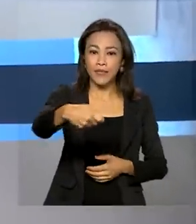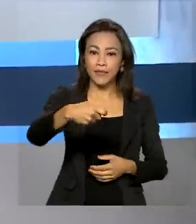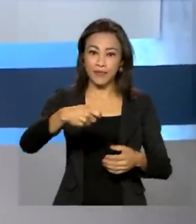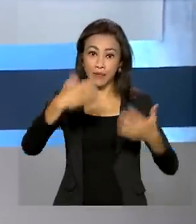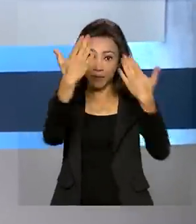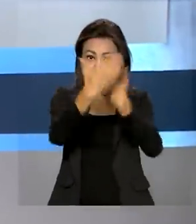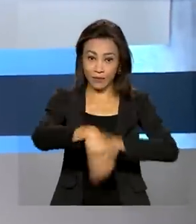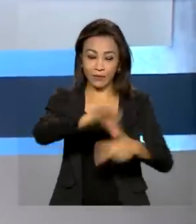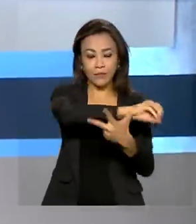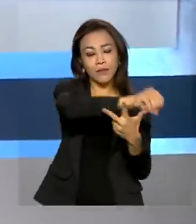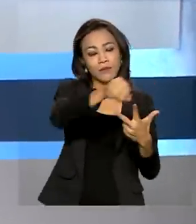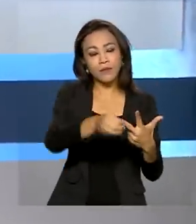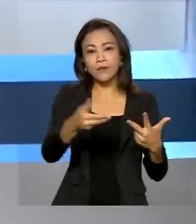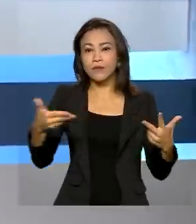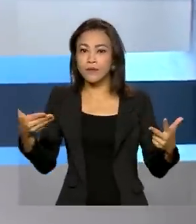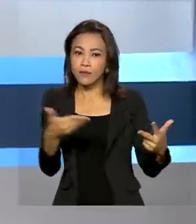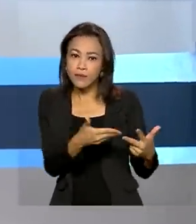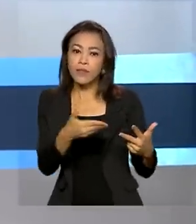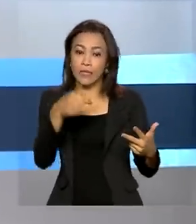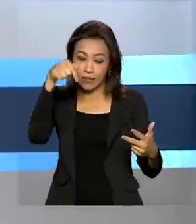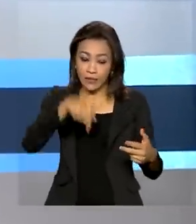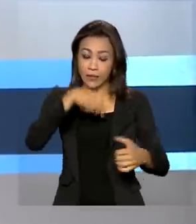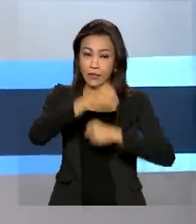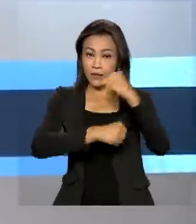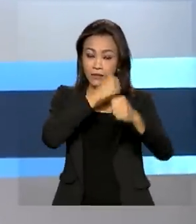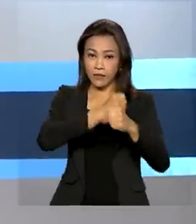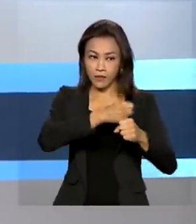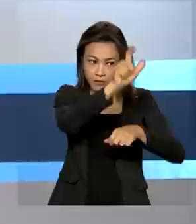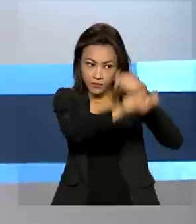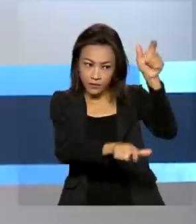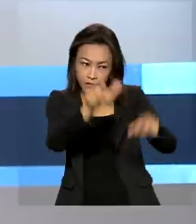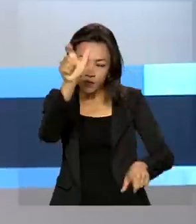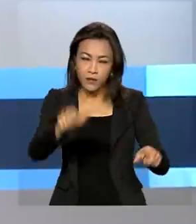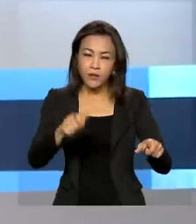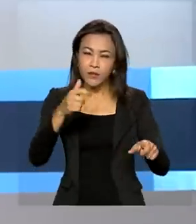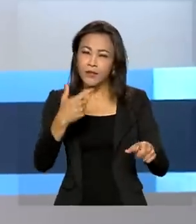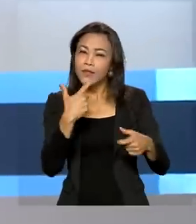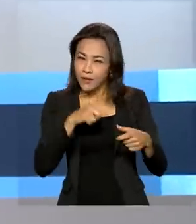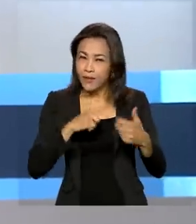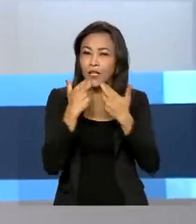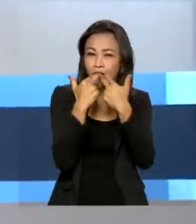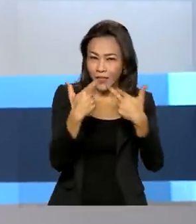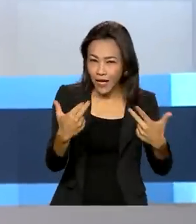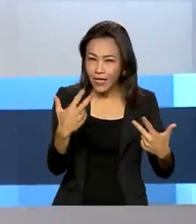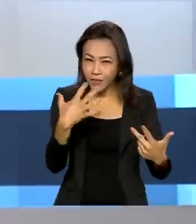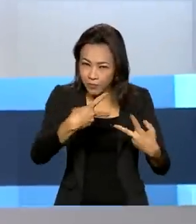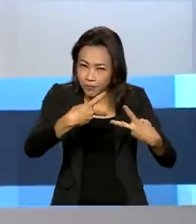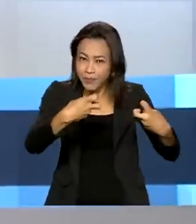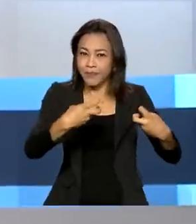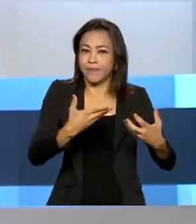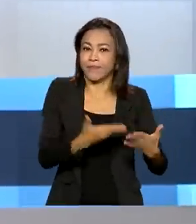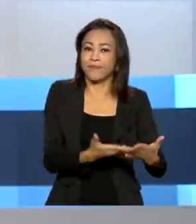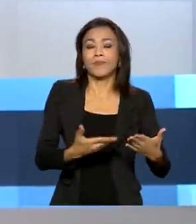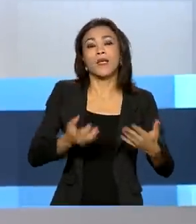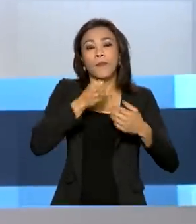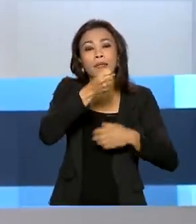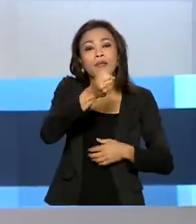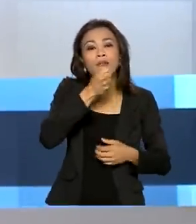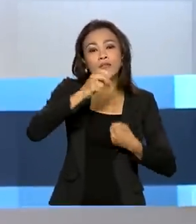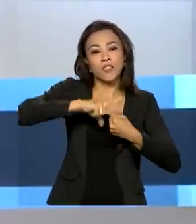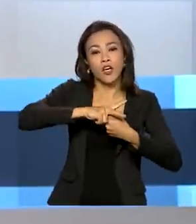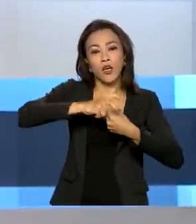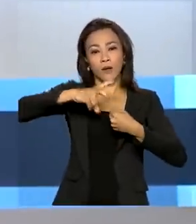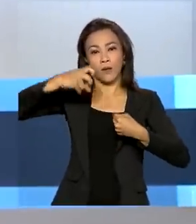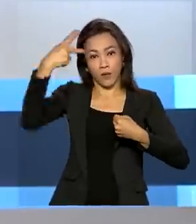Enem, o Exame Nacional do Ensino Médio. E neste ano, os candidatos vão observar algumas novidades. Em entrevista ao programa de rádio A Voz do